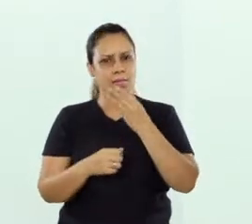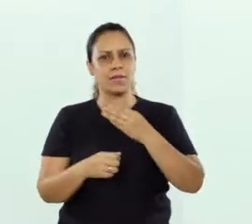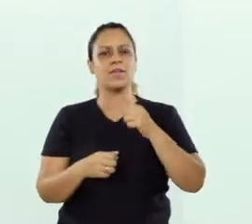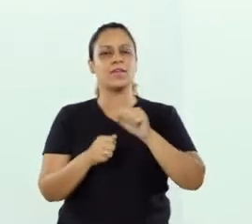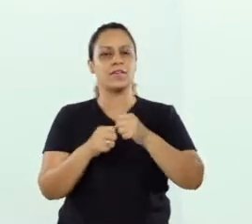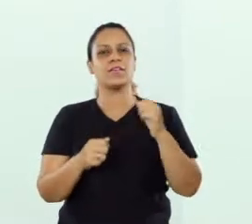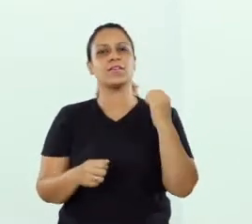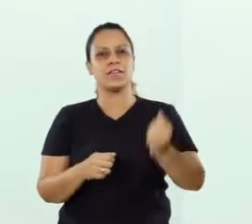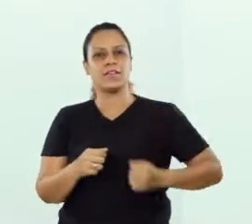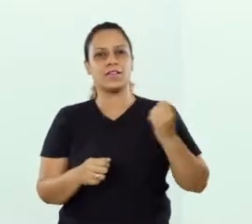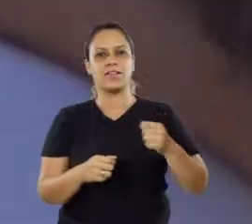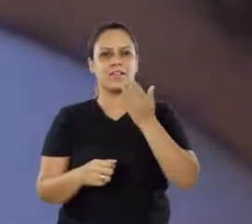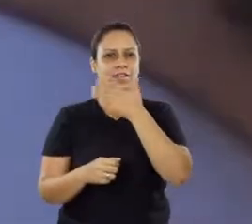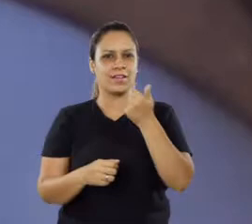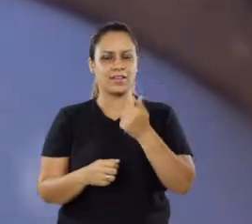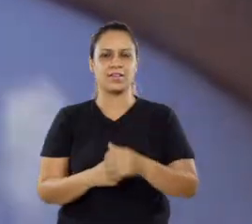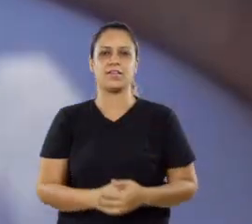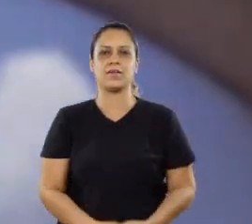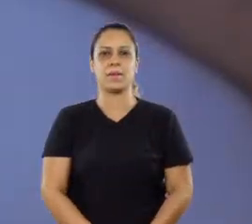Araraquara voltar a funcionar.